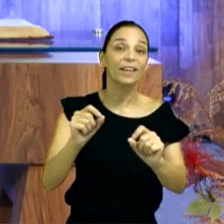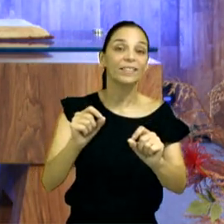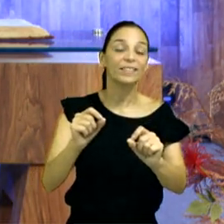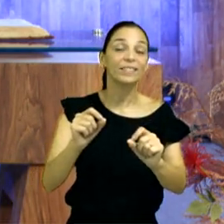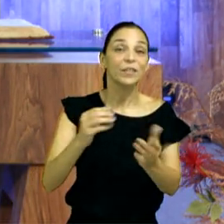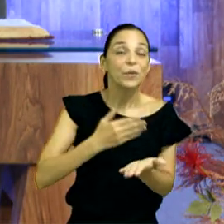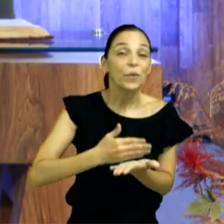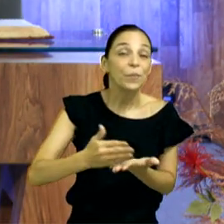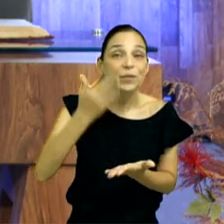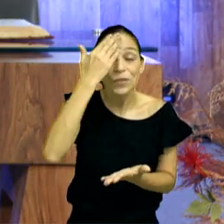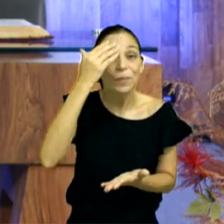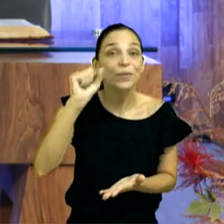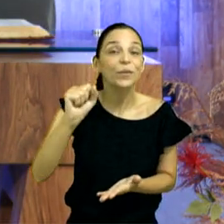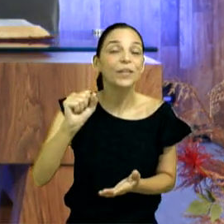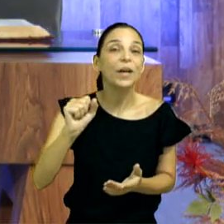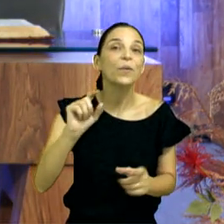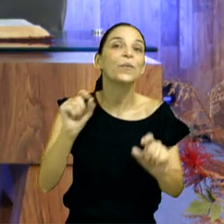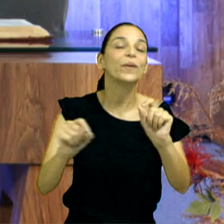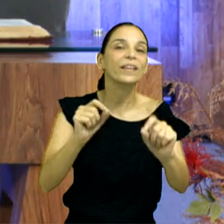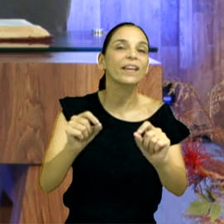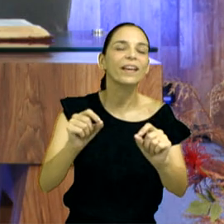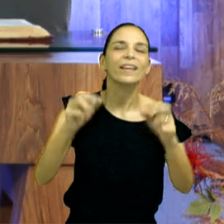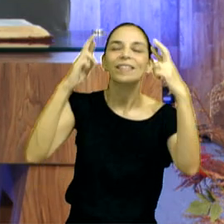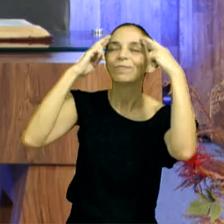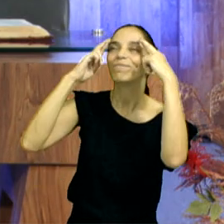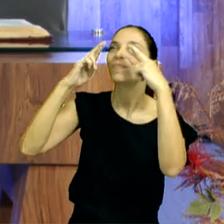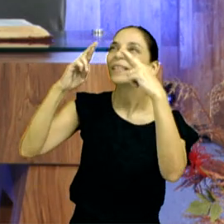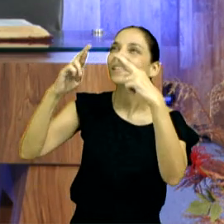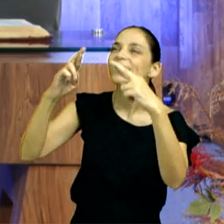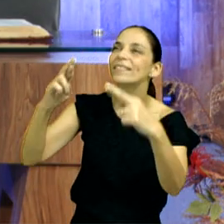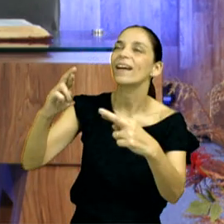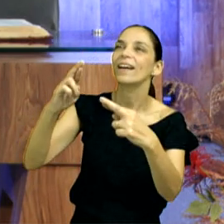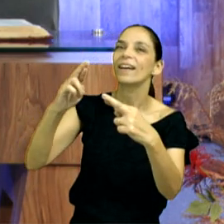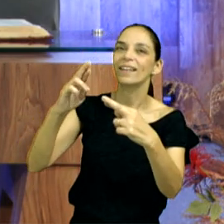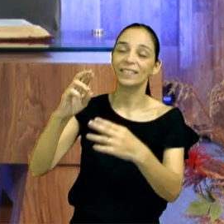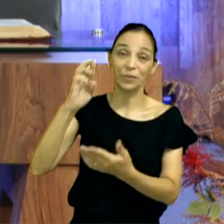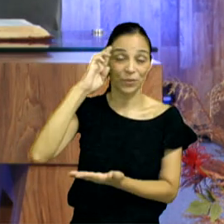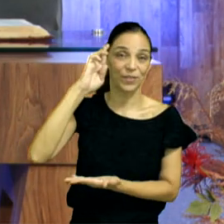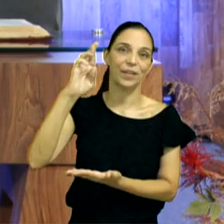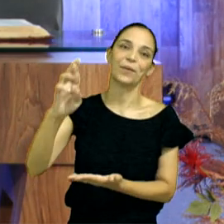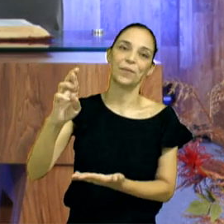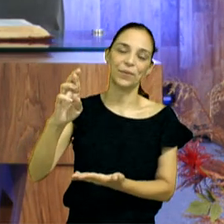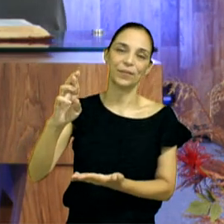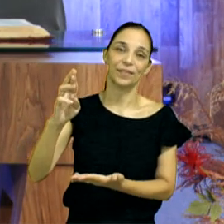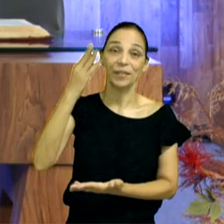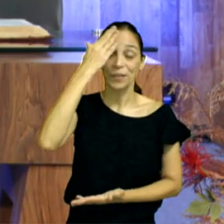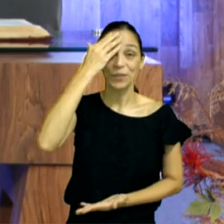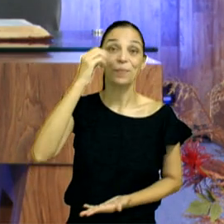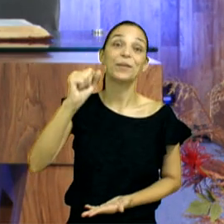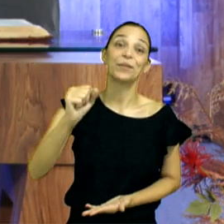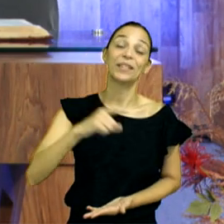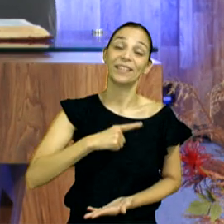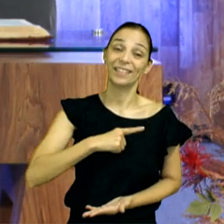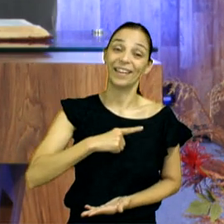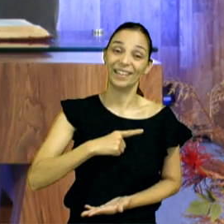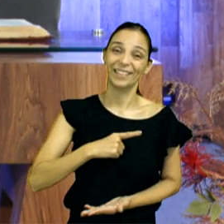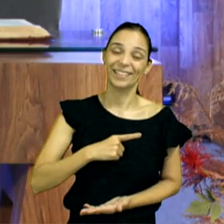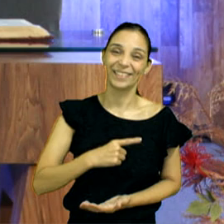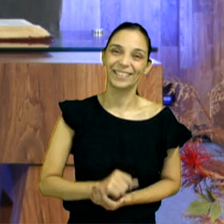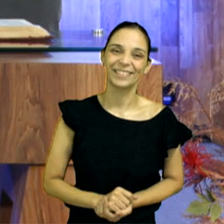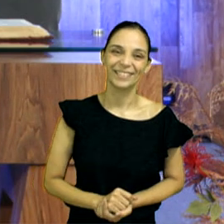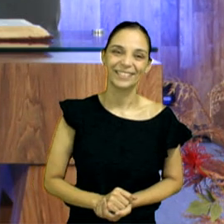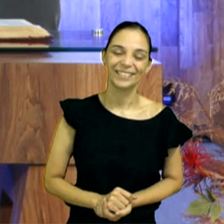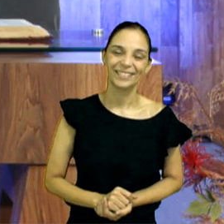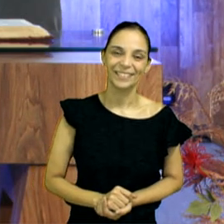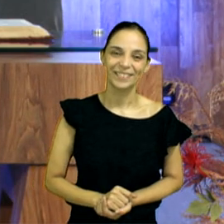princípio da sabedoria é, temer a Deus, ou o temor de Deus, é o princípio da sabedoria, confundiu você, porque o versículo